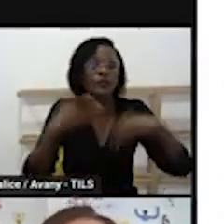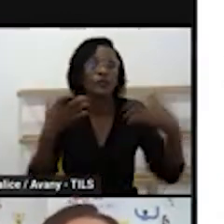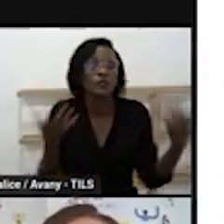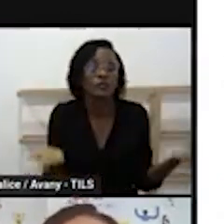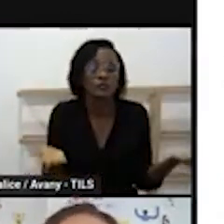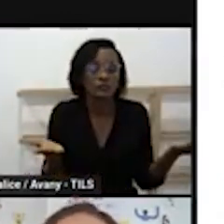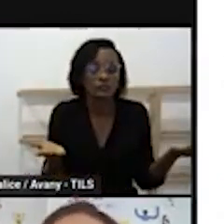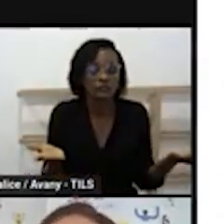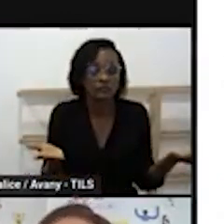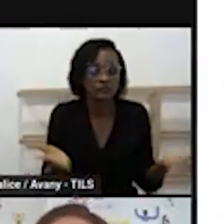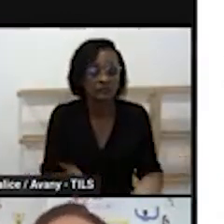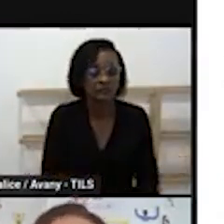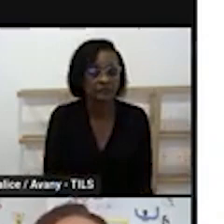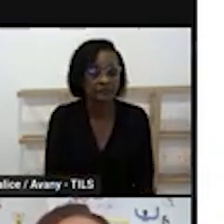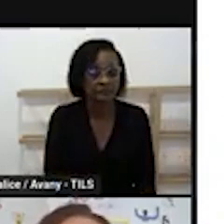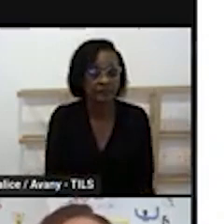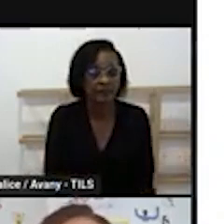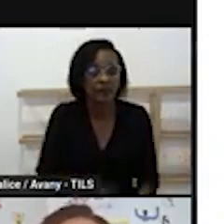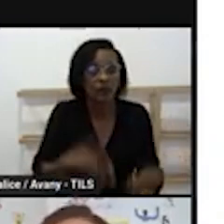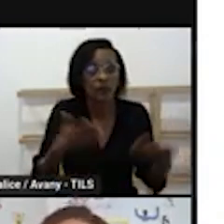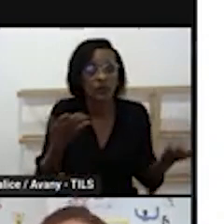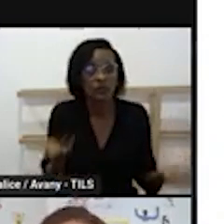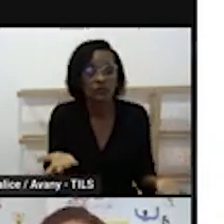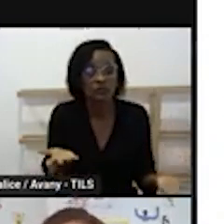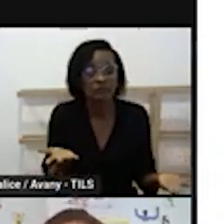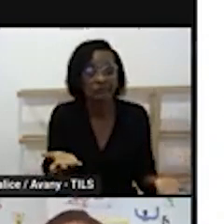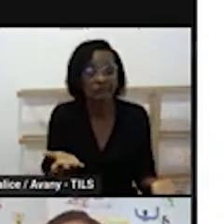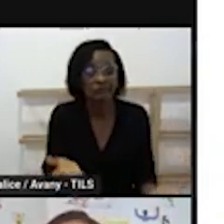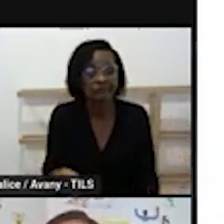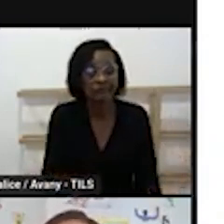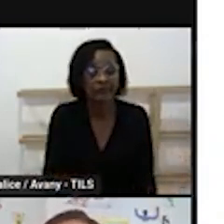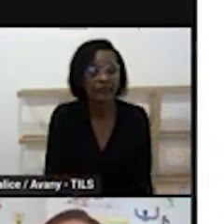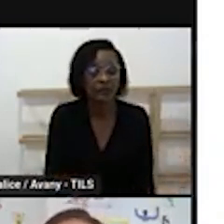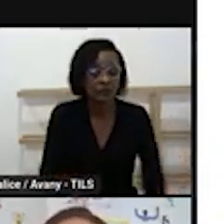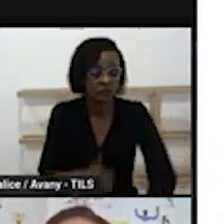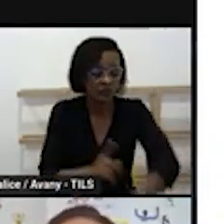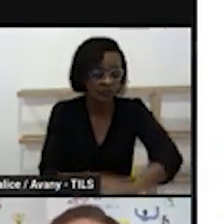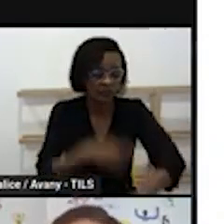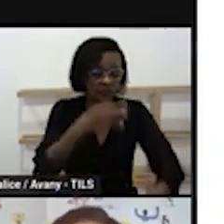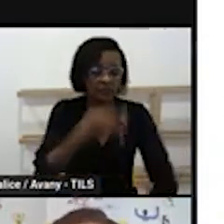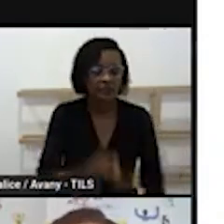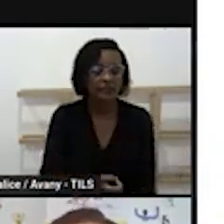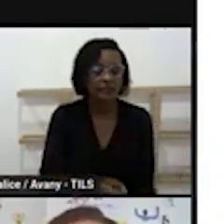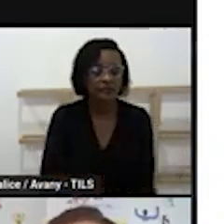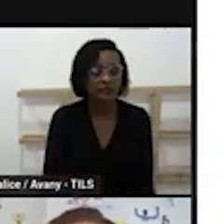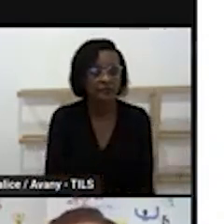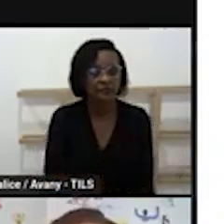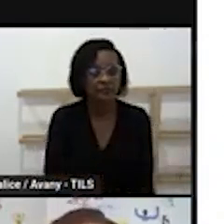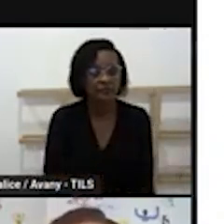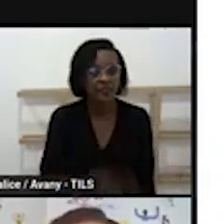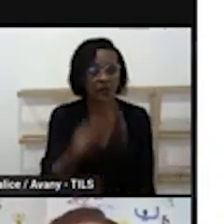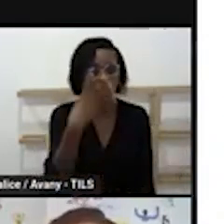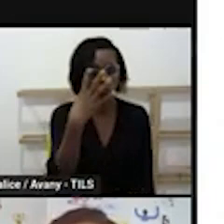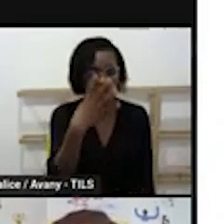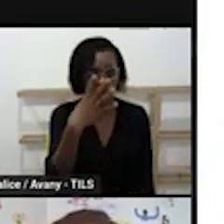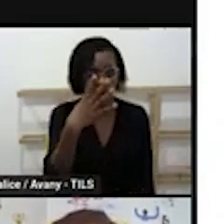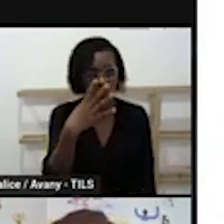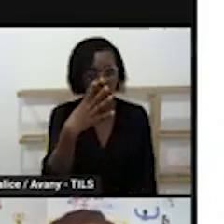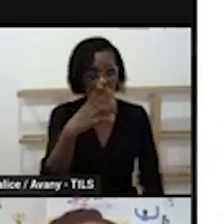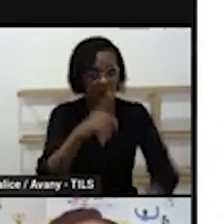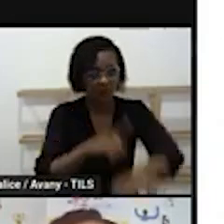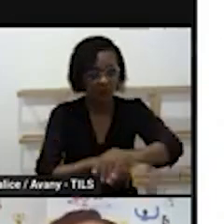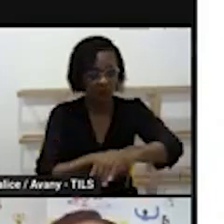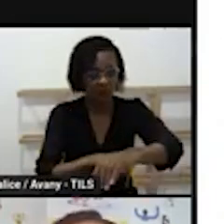então quais são os momentos que devem compor uma rotina na educação infantil então em tempo parcial que são 4 horas a gente pensa na acolhida